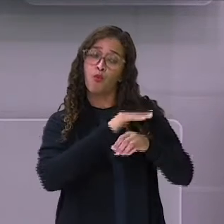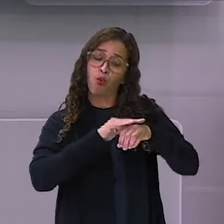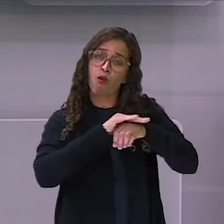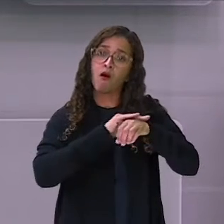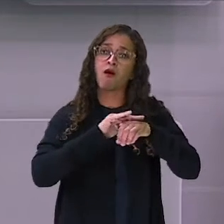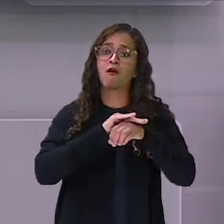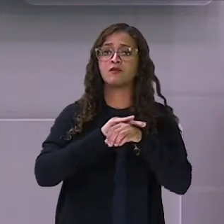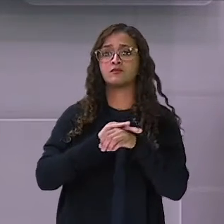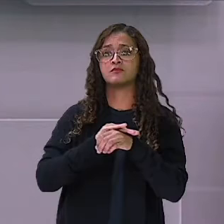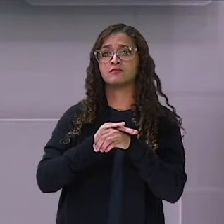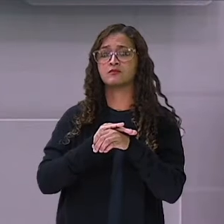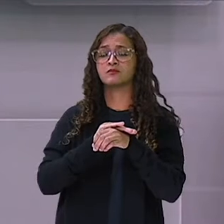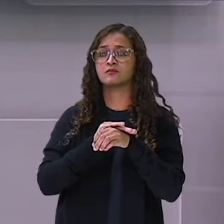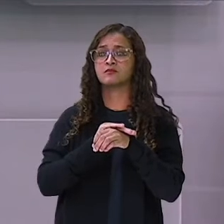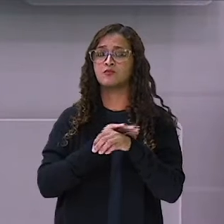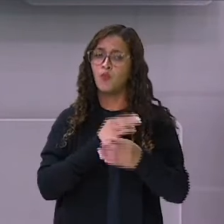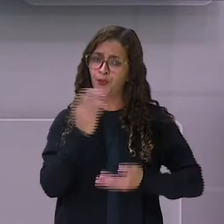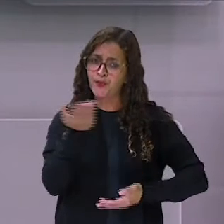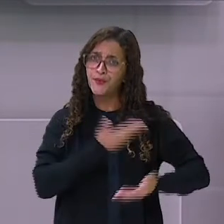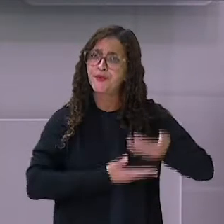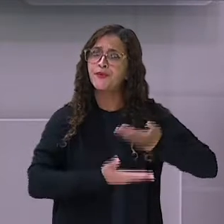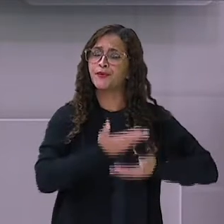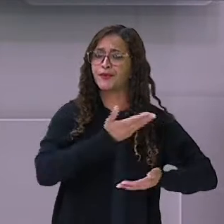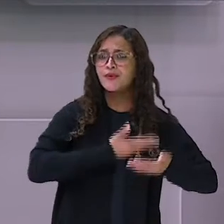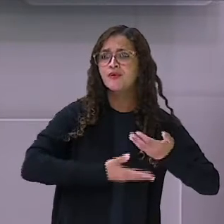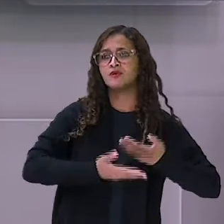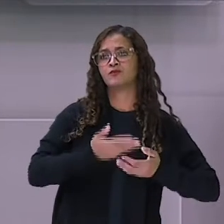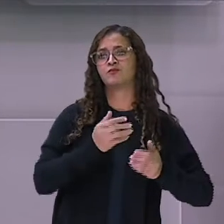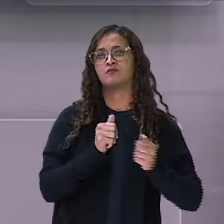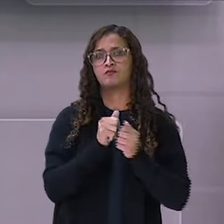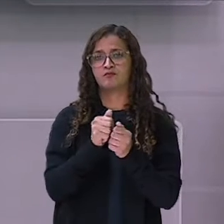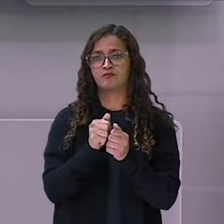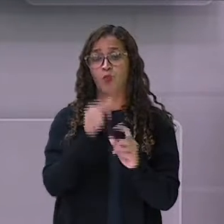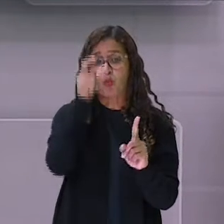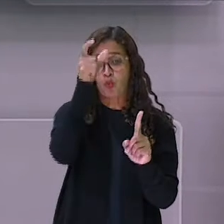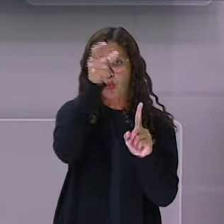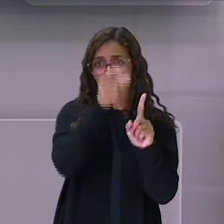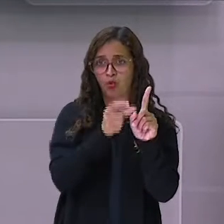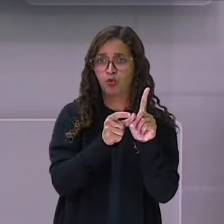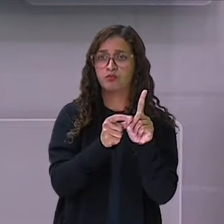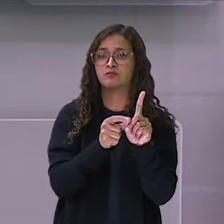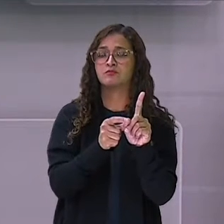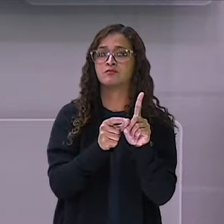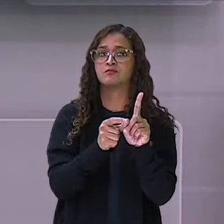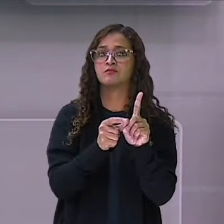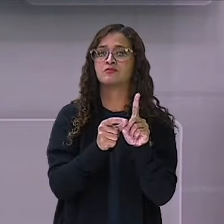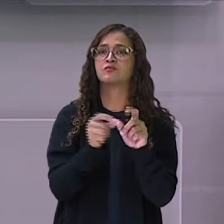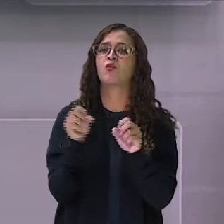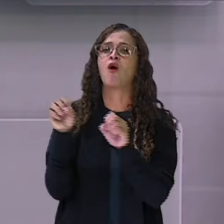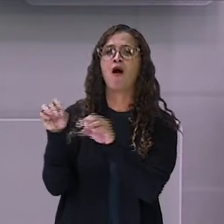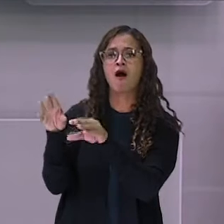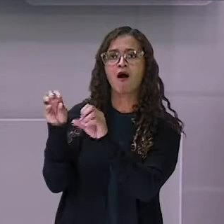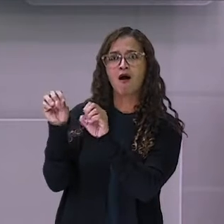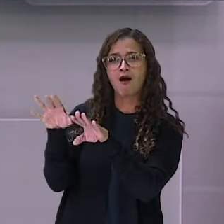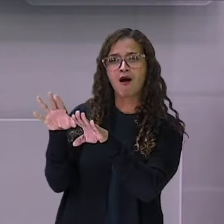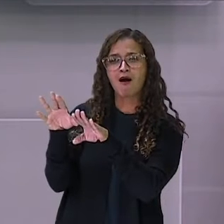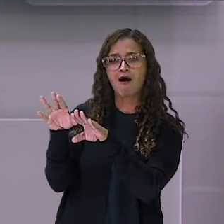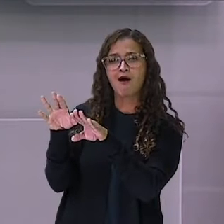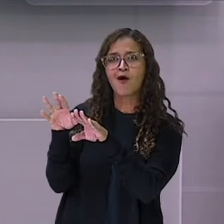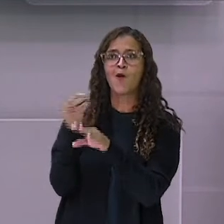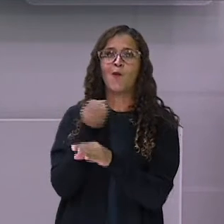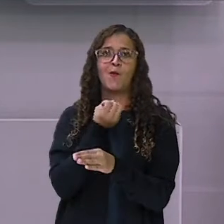na fábula os animais falam. E esses personagens, eles vão ensinar coisas